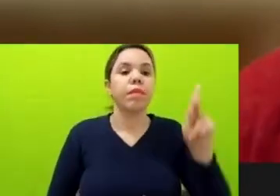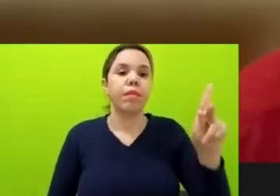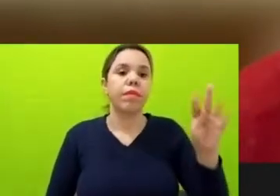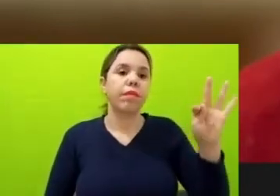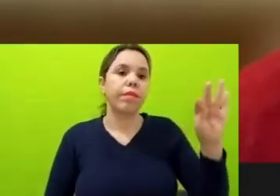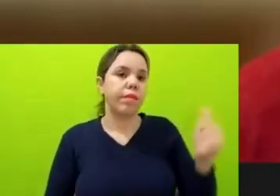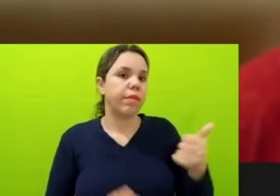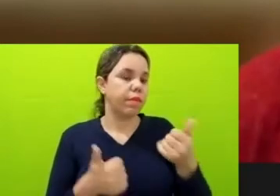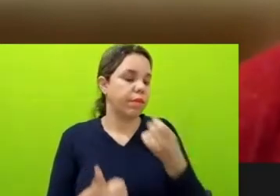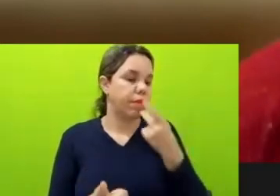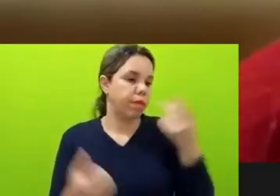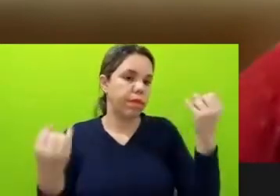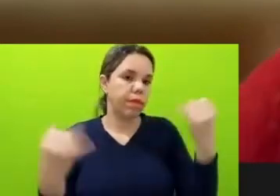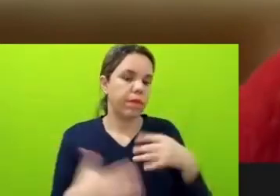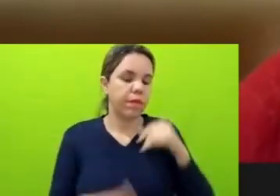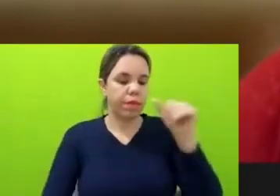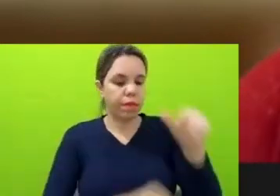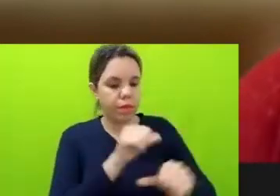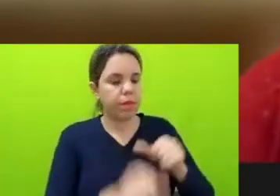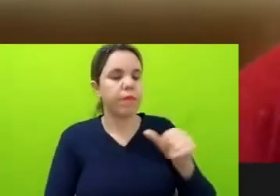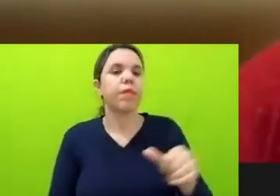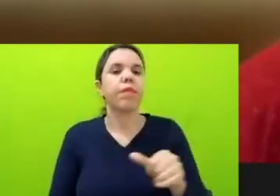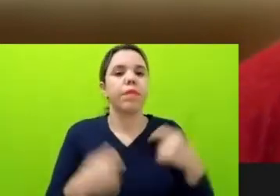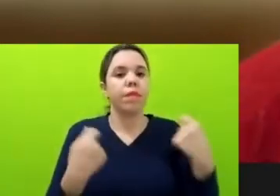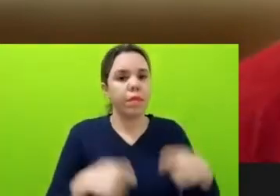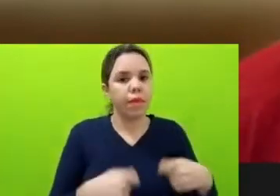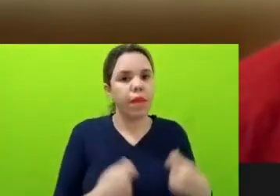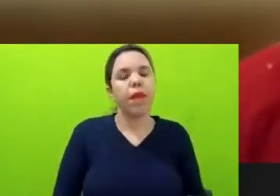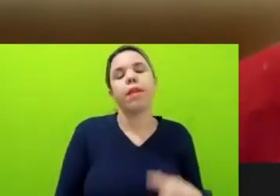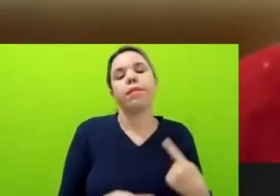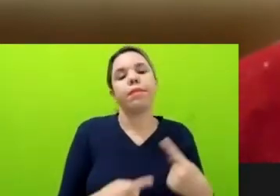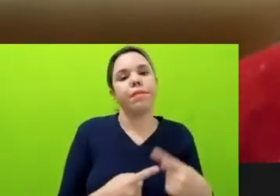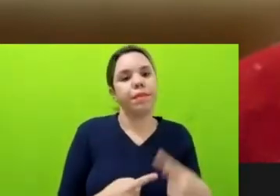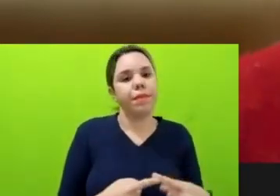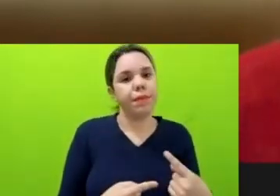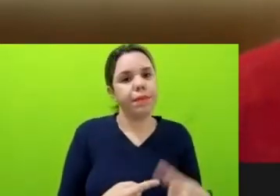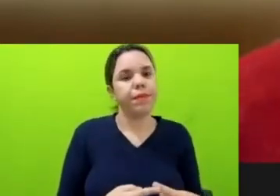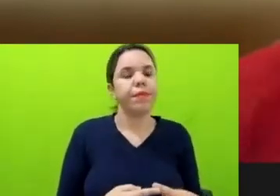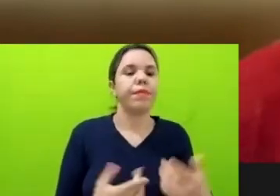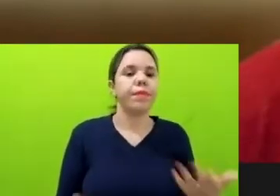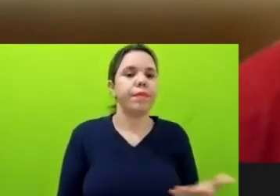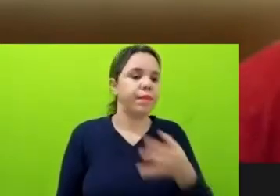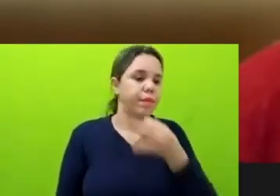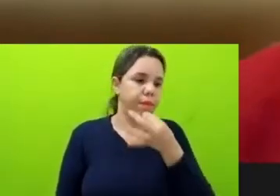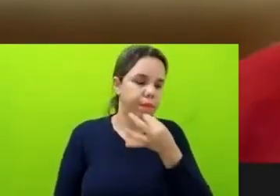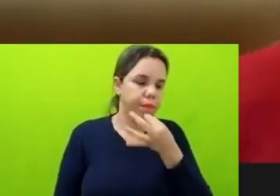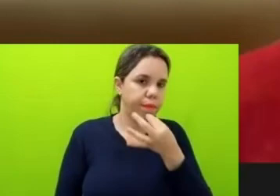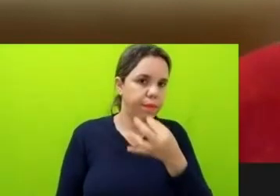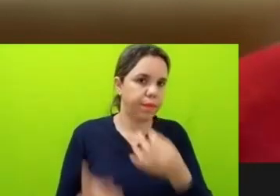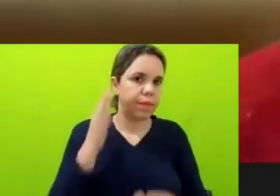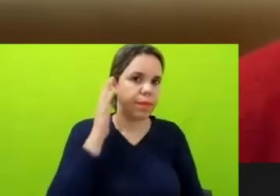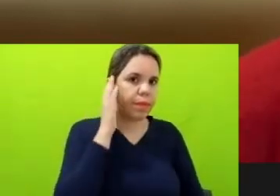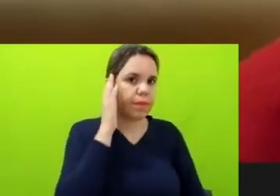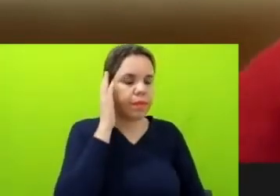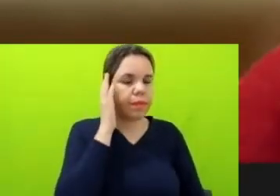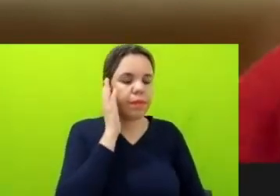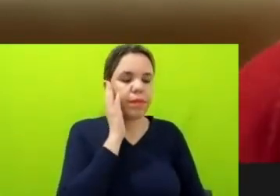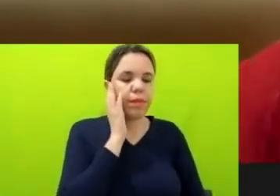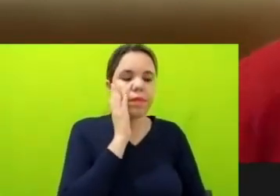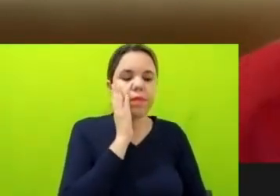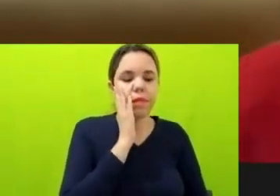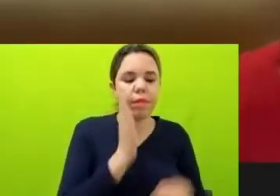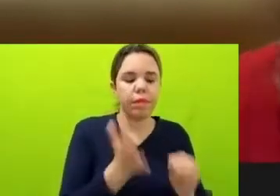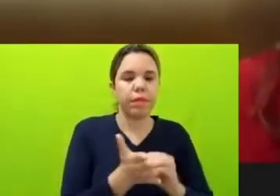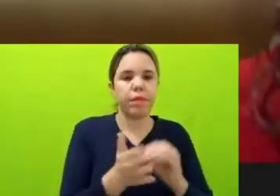as mudanças que são necessárias, porque, do meu ponto de vista, a falta de transparência